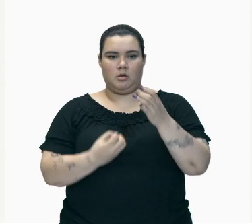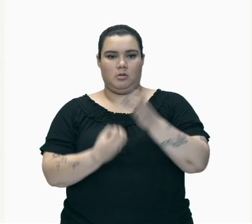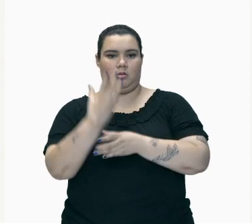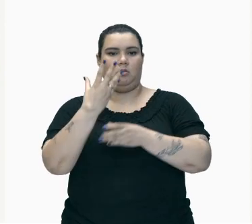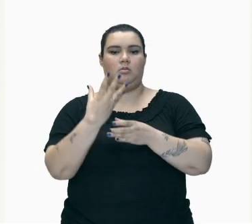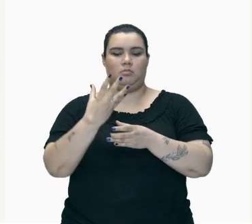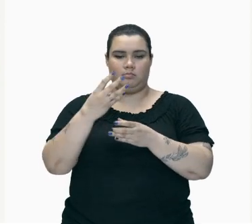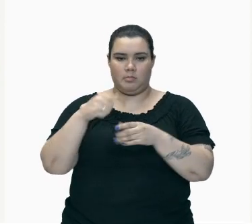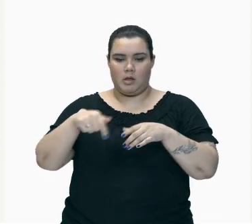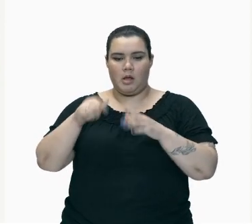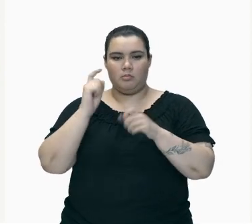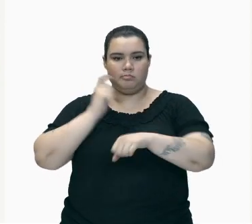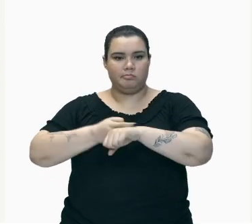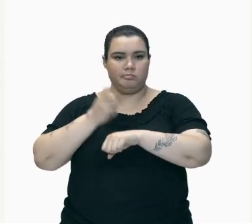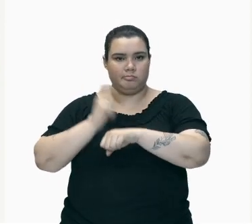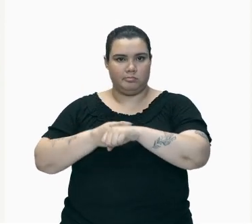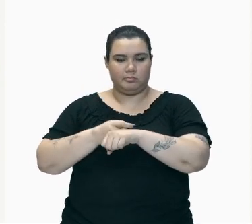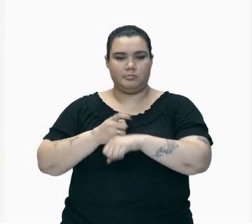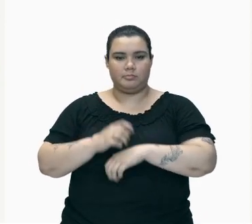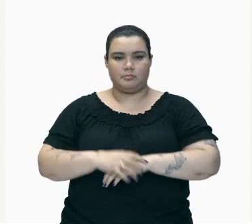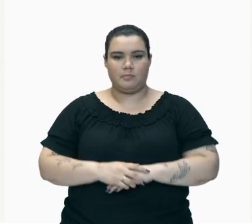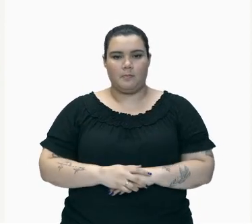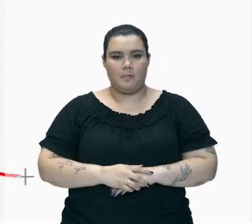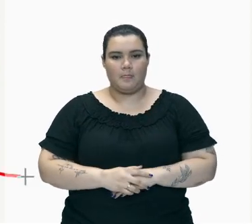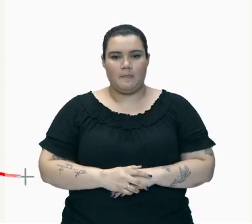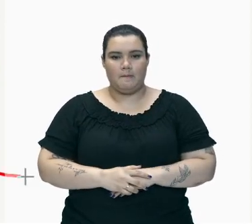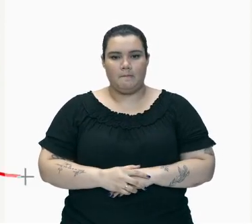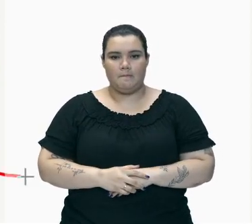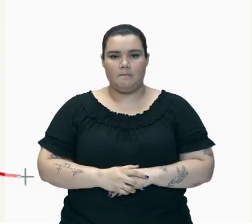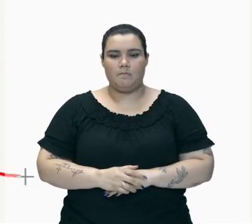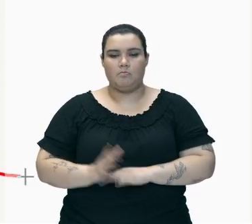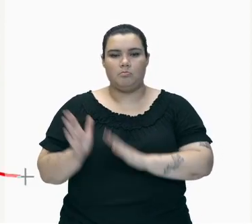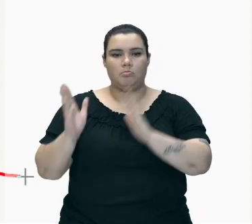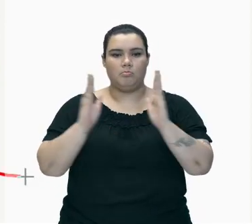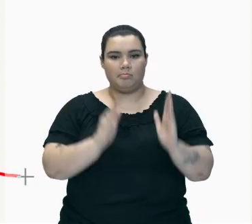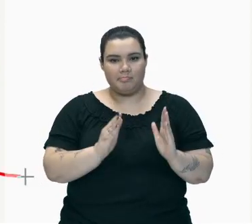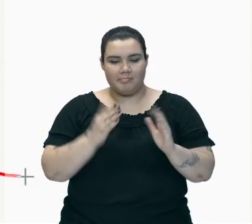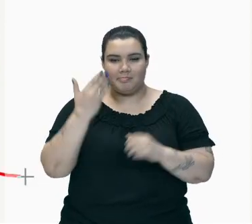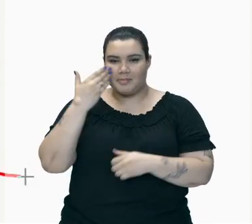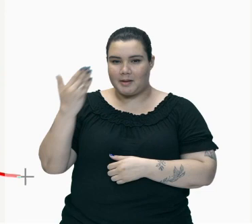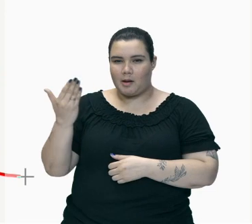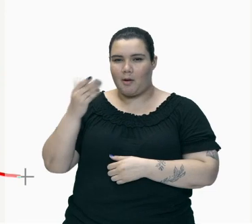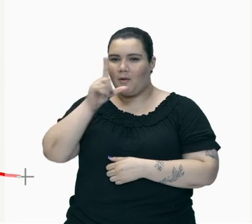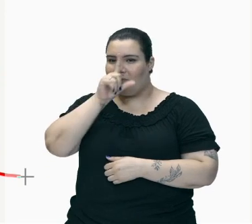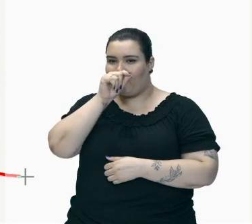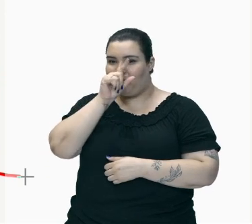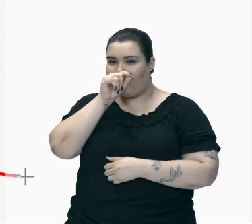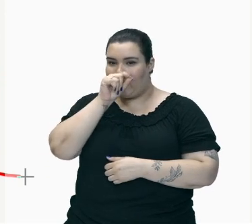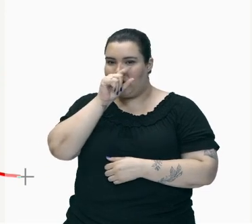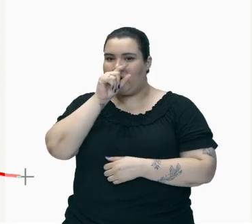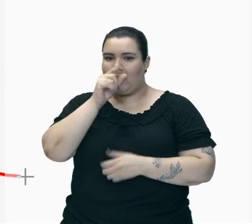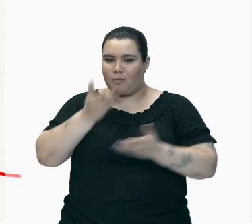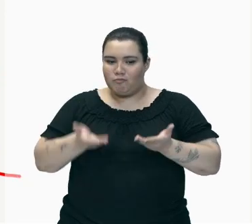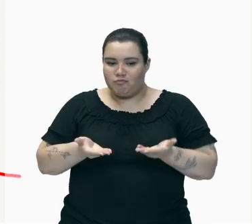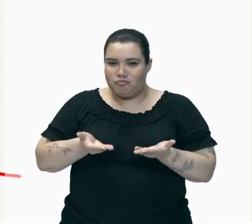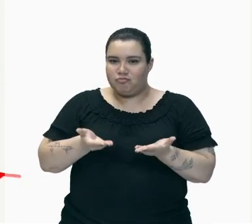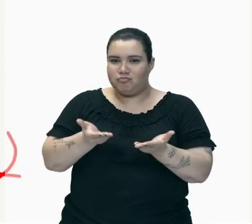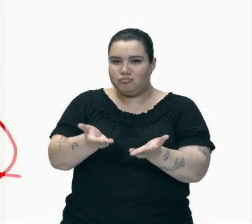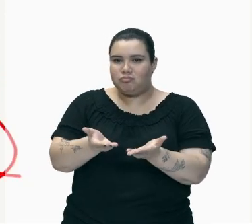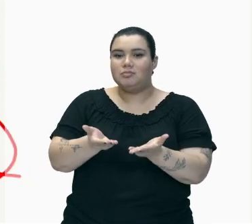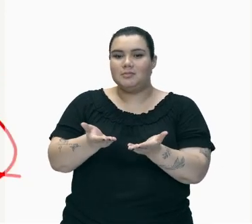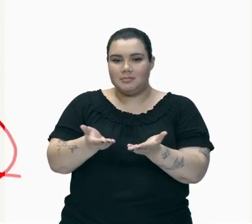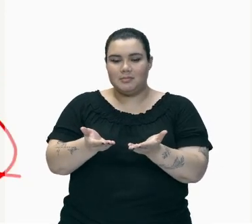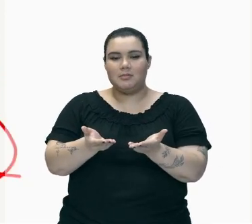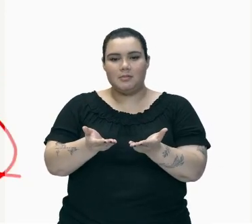Formação De Sólidos E Olha Que Fome Esse Frango Delicioso Aqui Da Mesma Forma Se Você